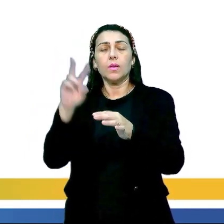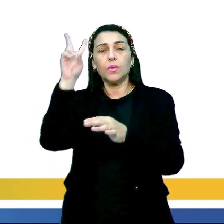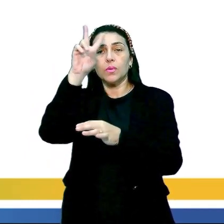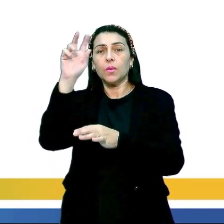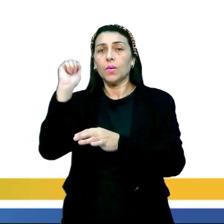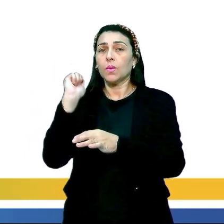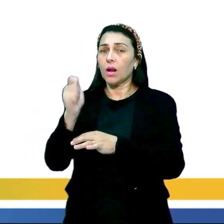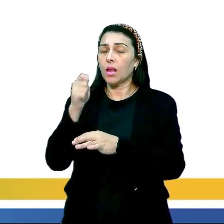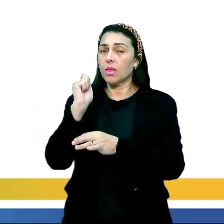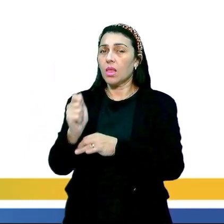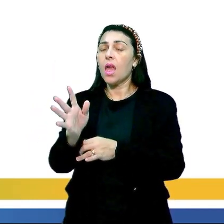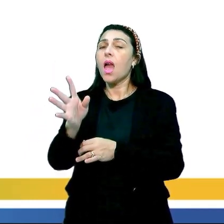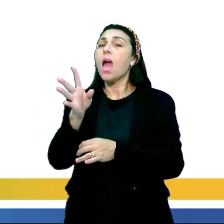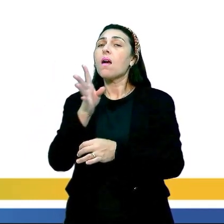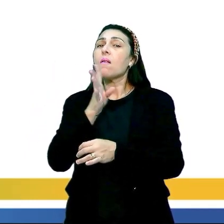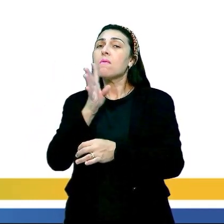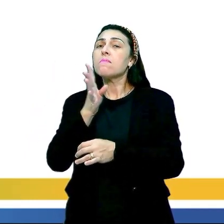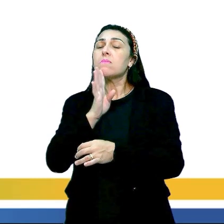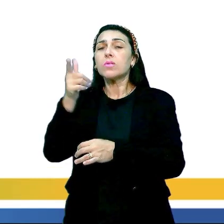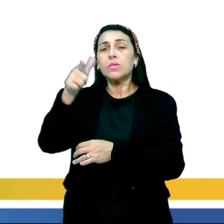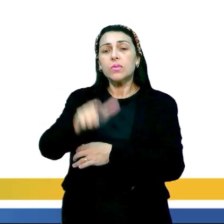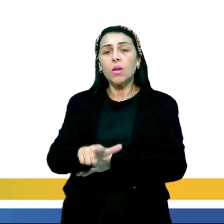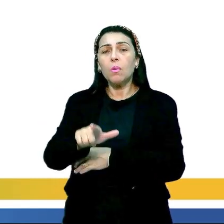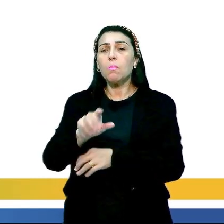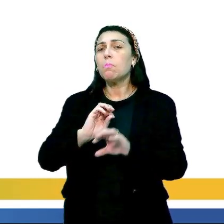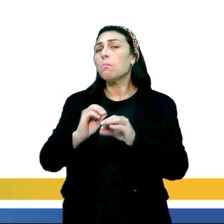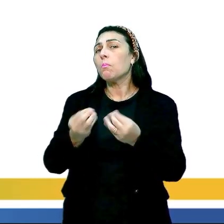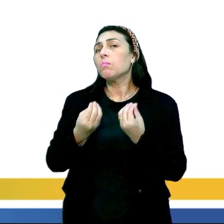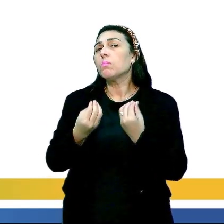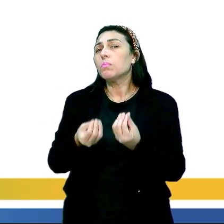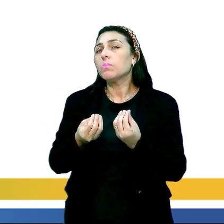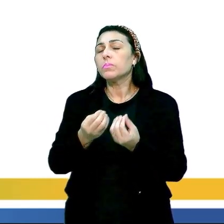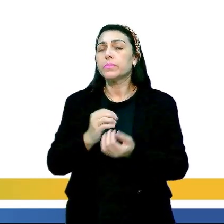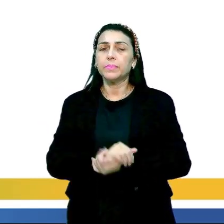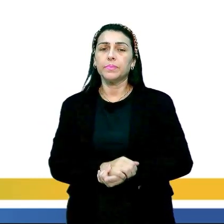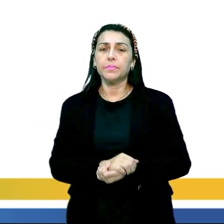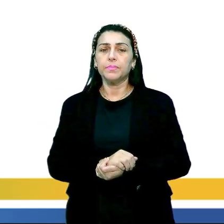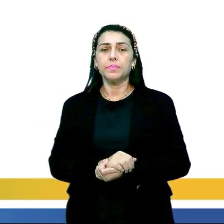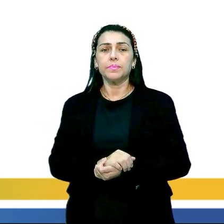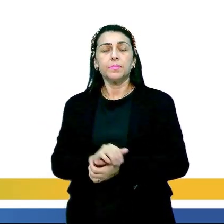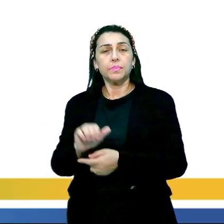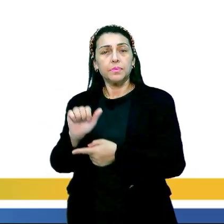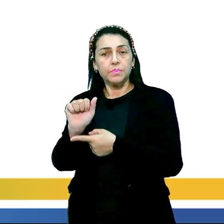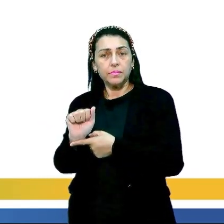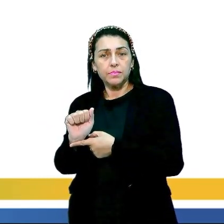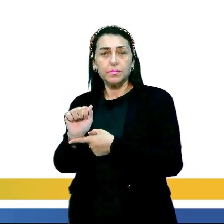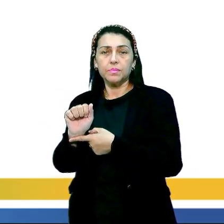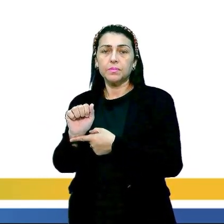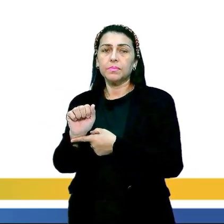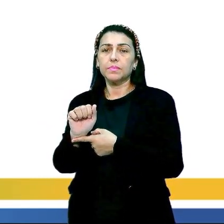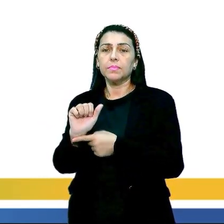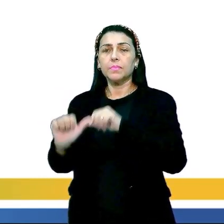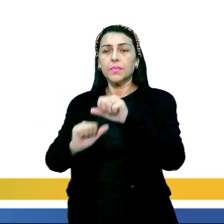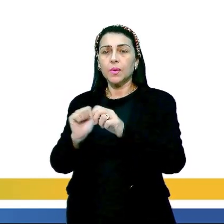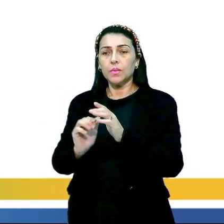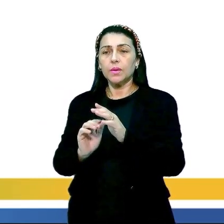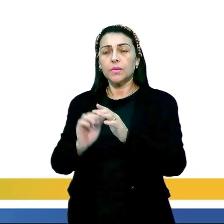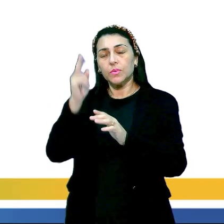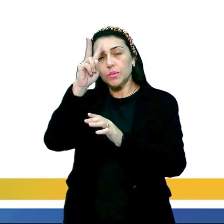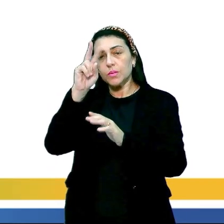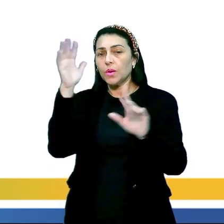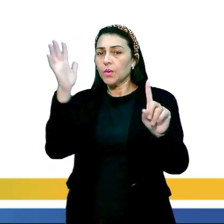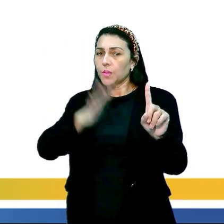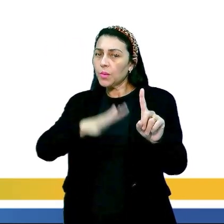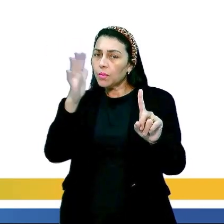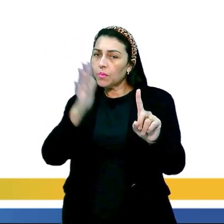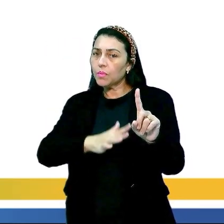é reconhecido por, né? Aí tem ali, né, manter-se inalterado ao longo da sua história, influenciar o